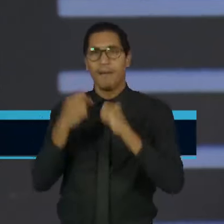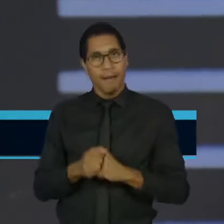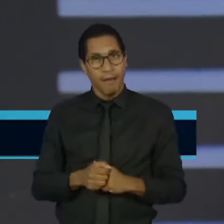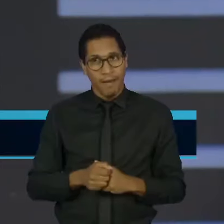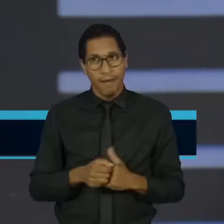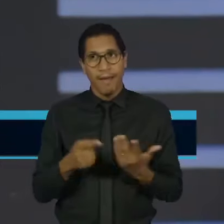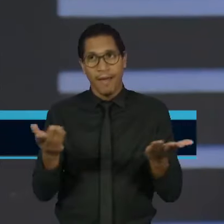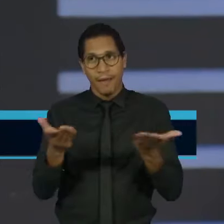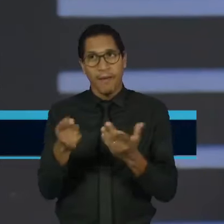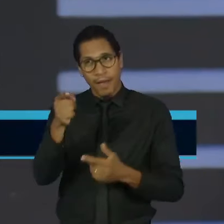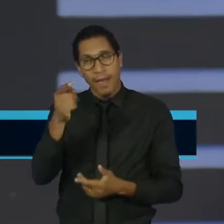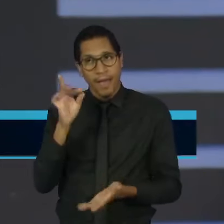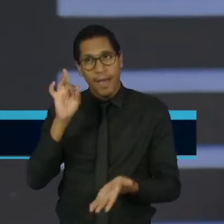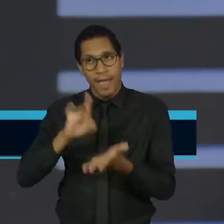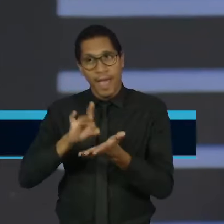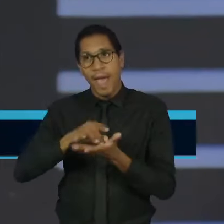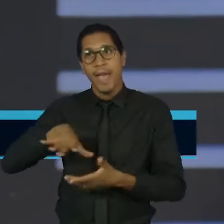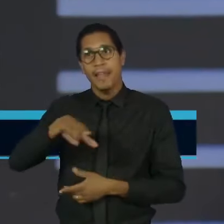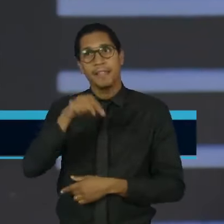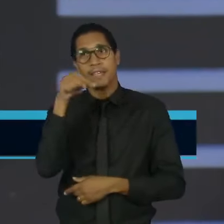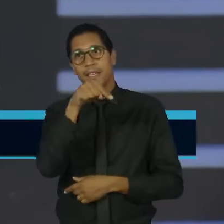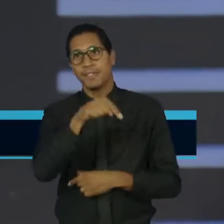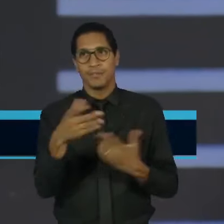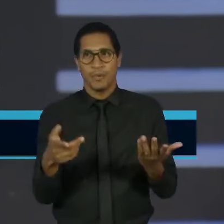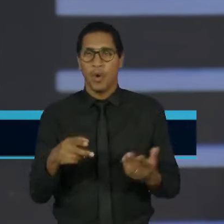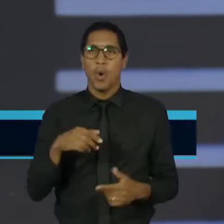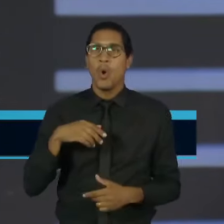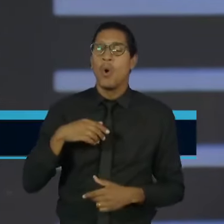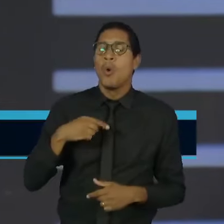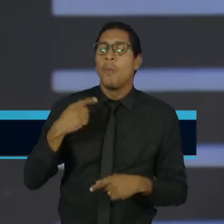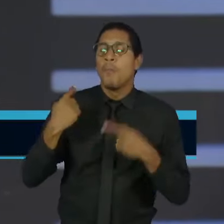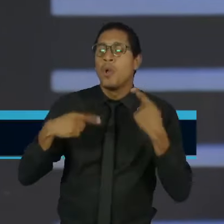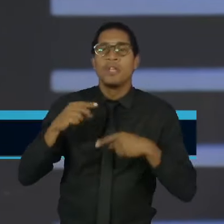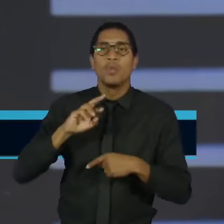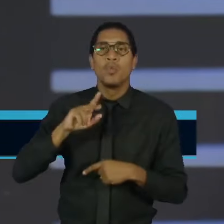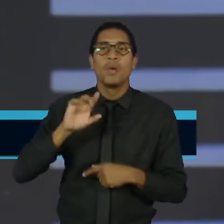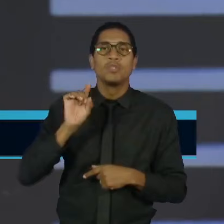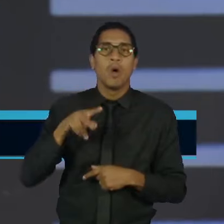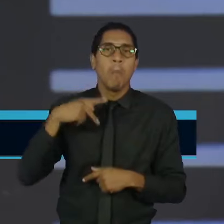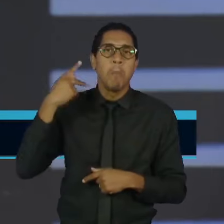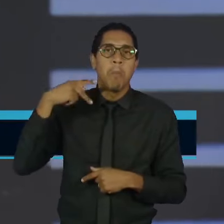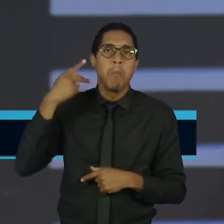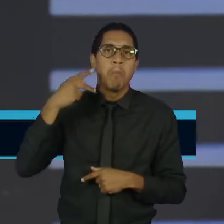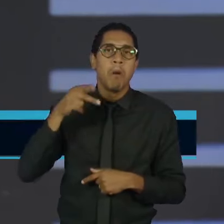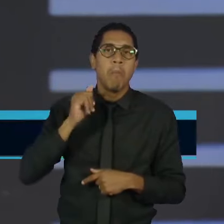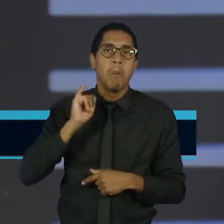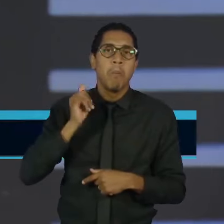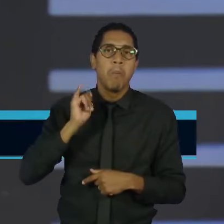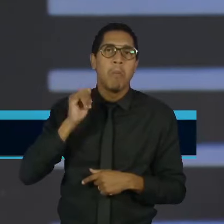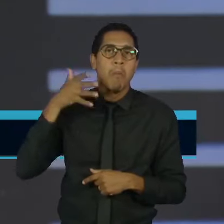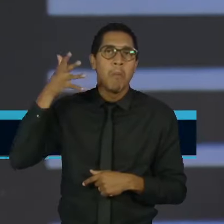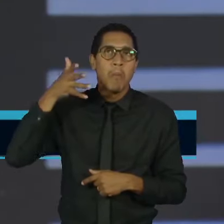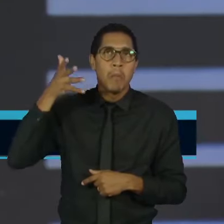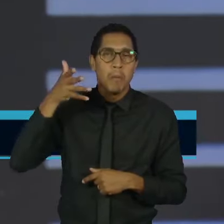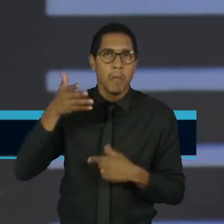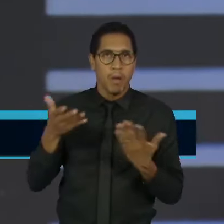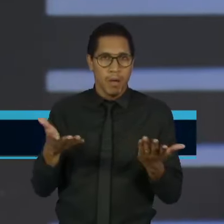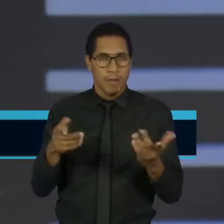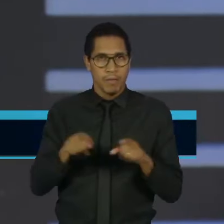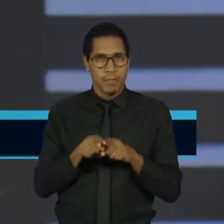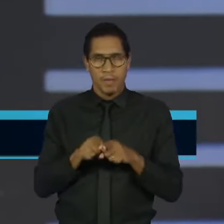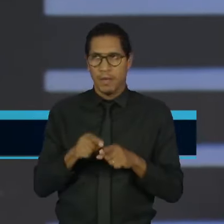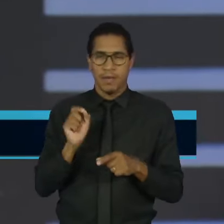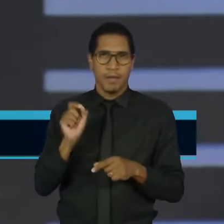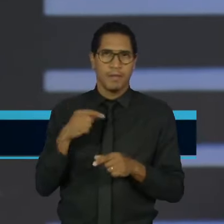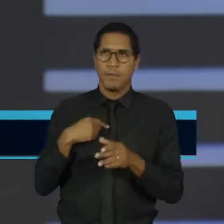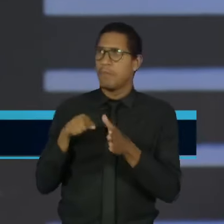para ele é que política não é discurso. Não adianta ele consultar o cão que ele tem, que ele disse que consulta, porque